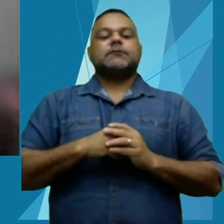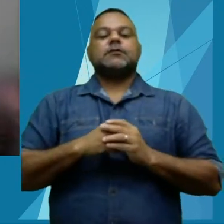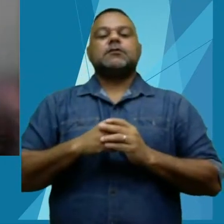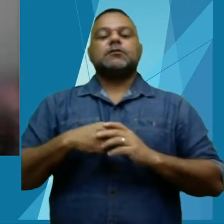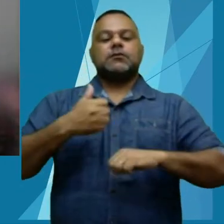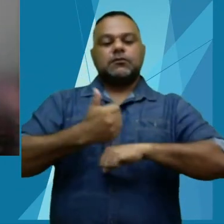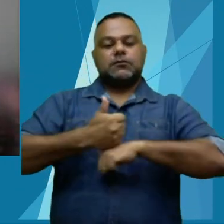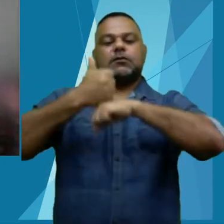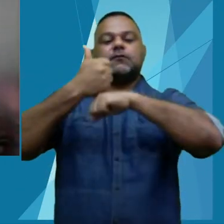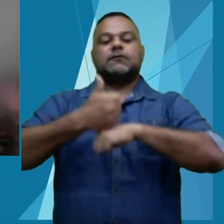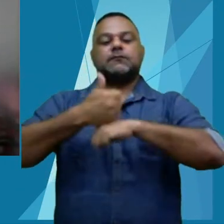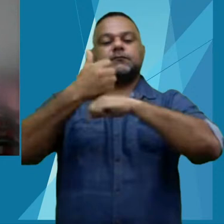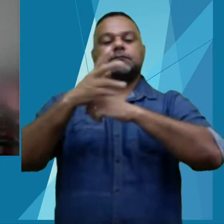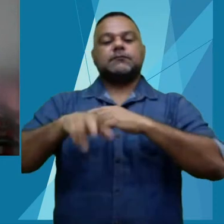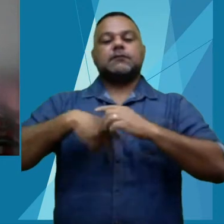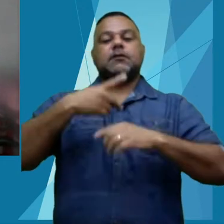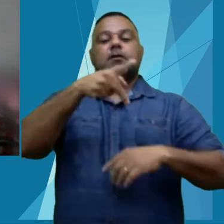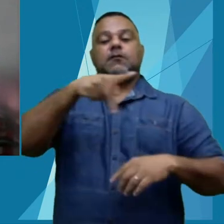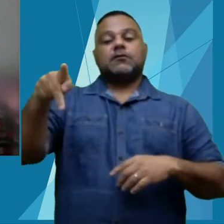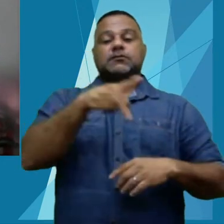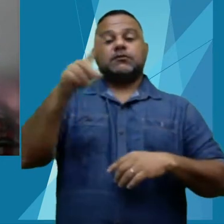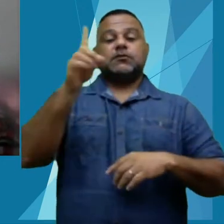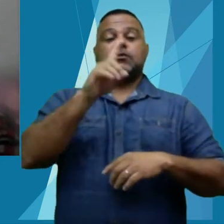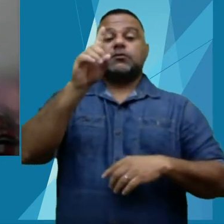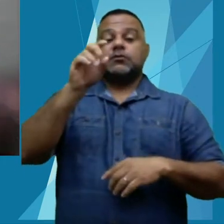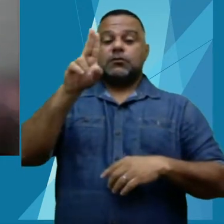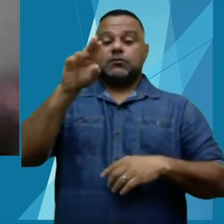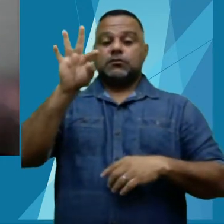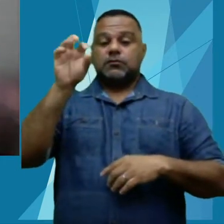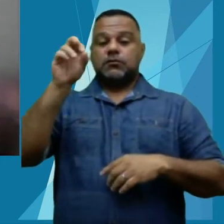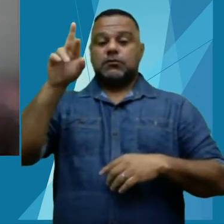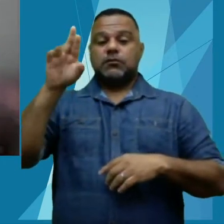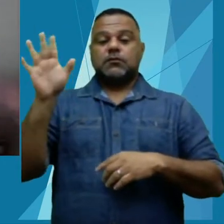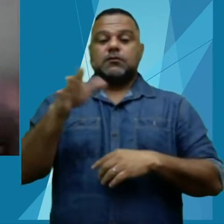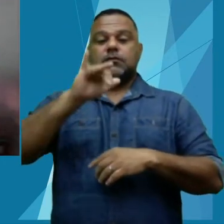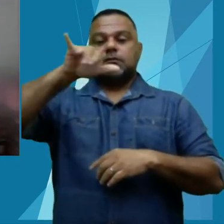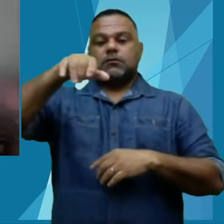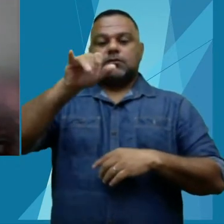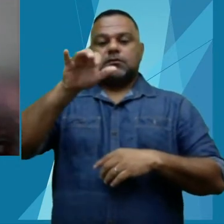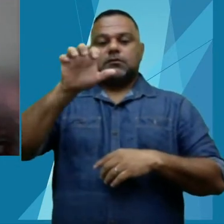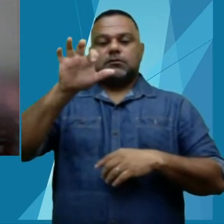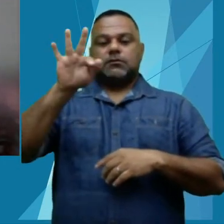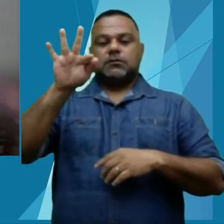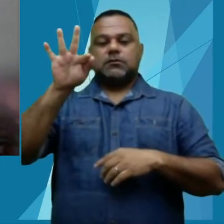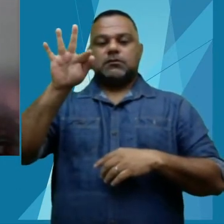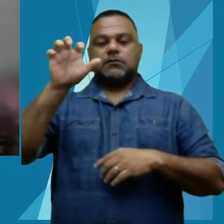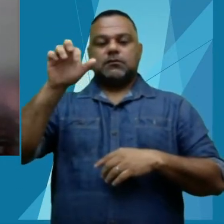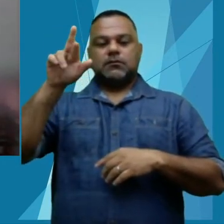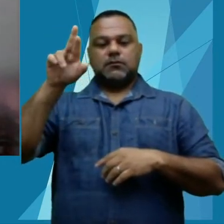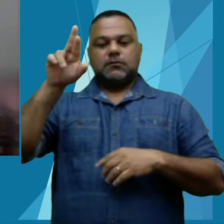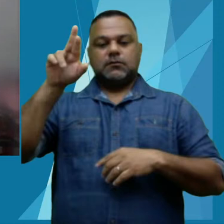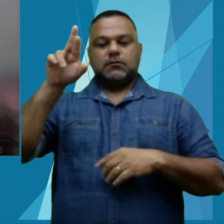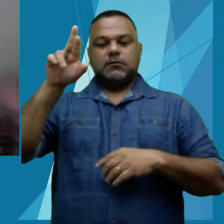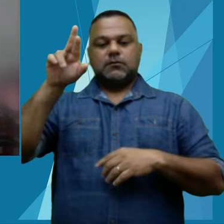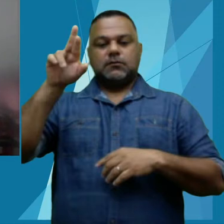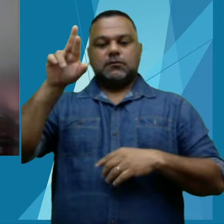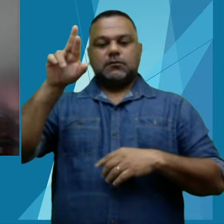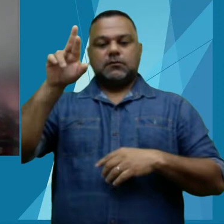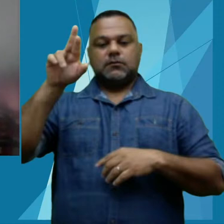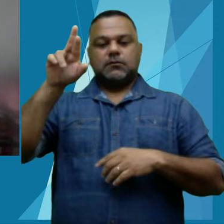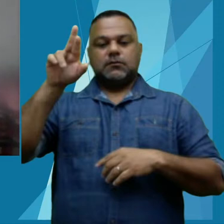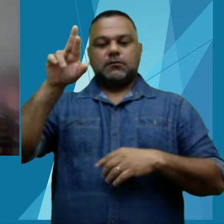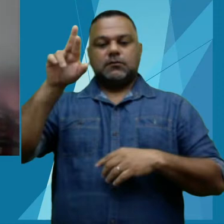atualmente pelo professor Dr. Jefferson Viana, e a editora IFAC, juntamente com suas equipes técnicas